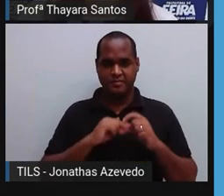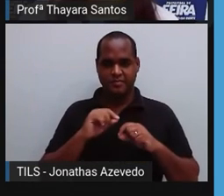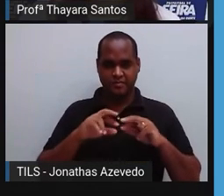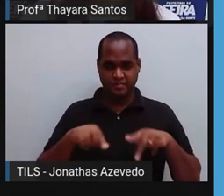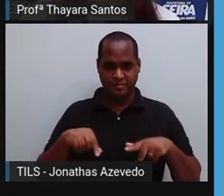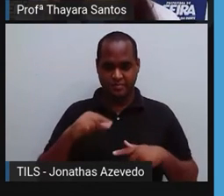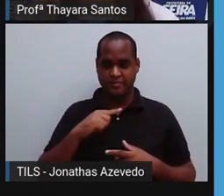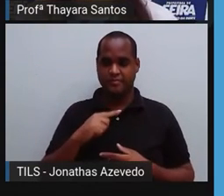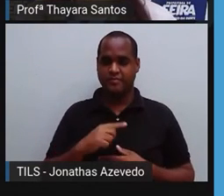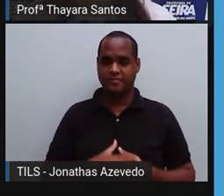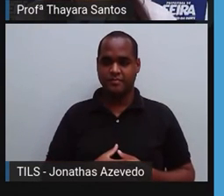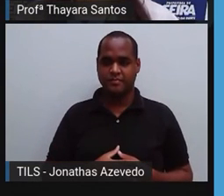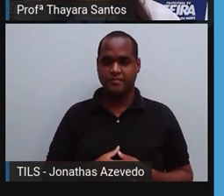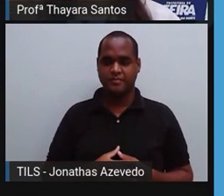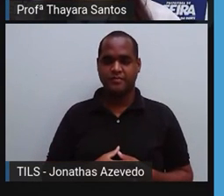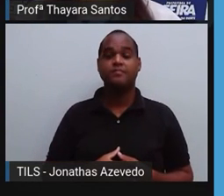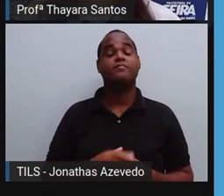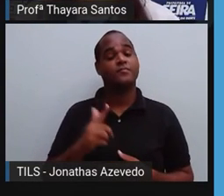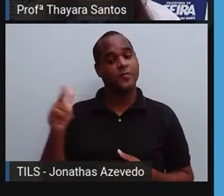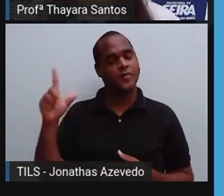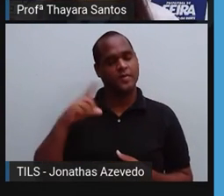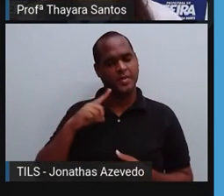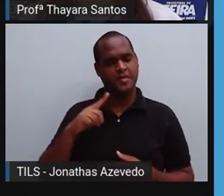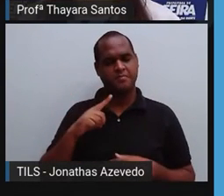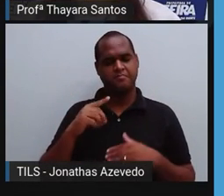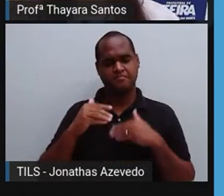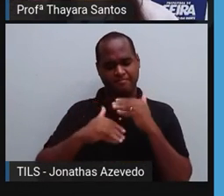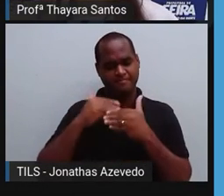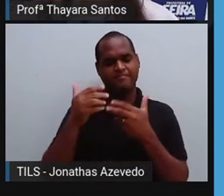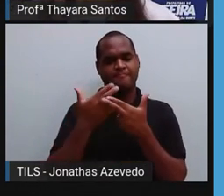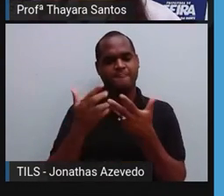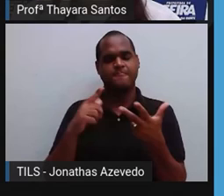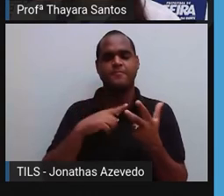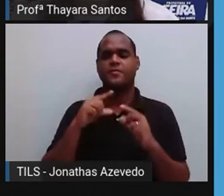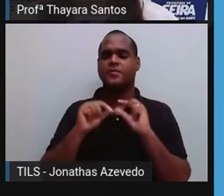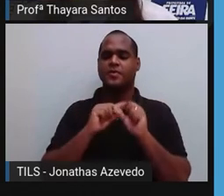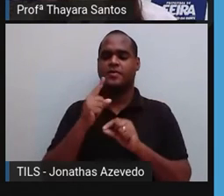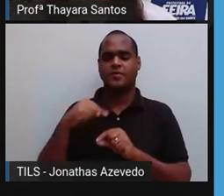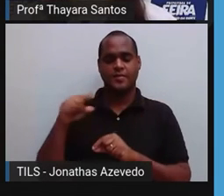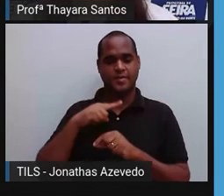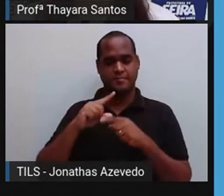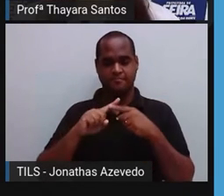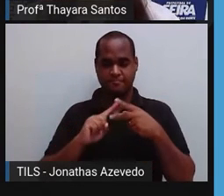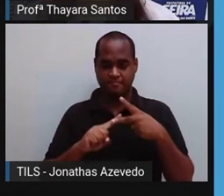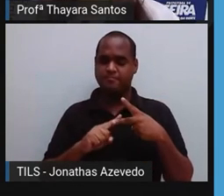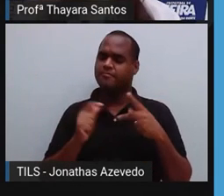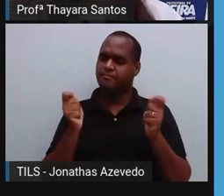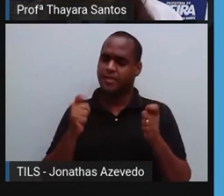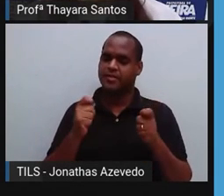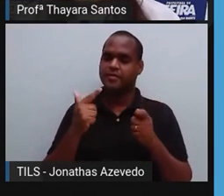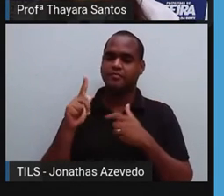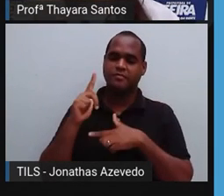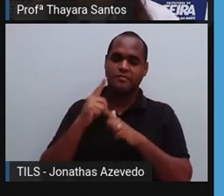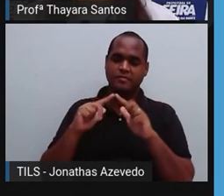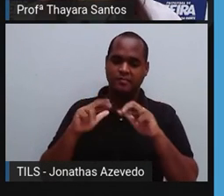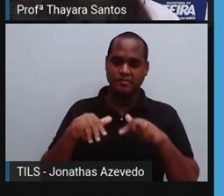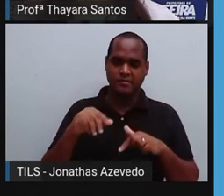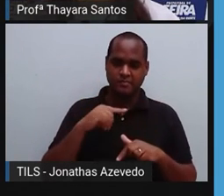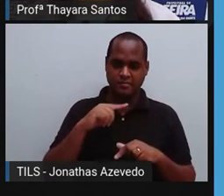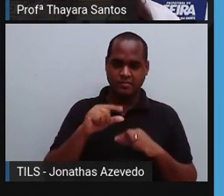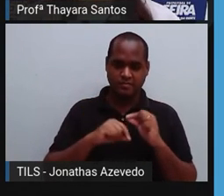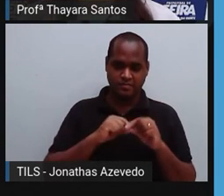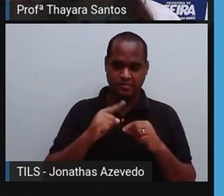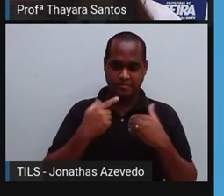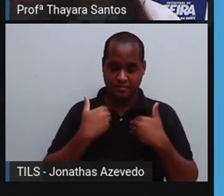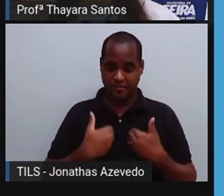pequena circulação. E nesse processo todo, a gente tem dois tipos de fluidos sendo, circulando aí